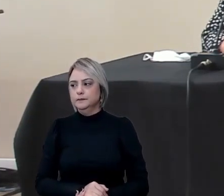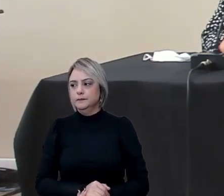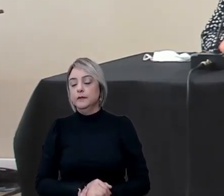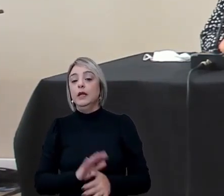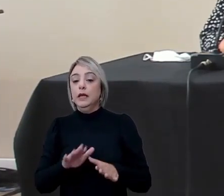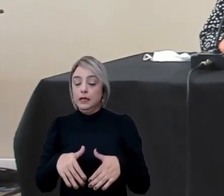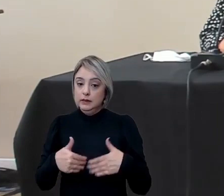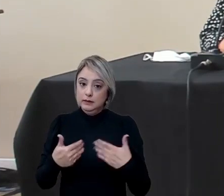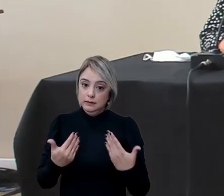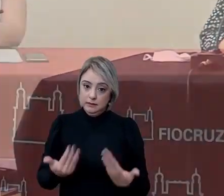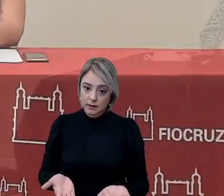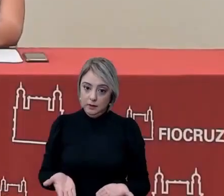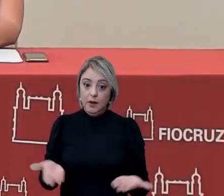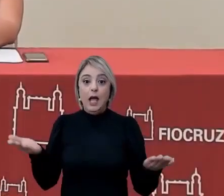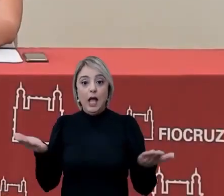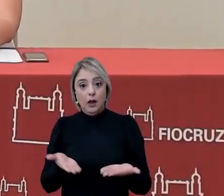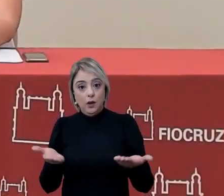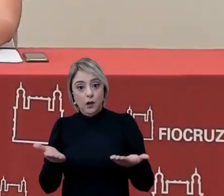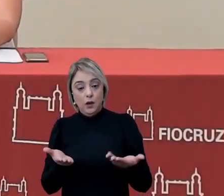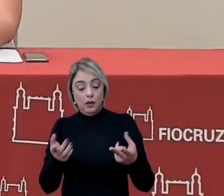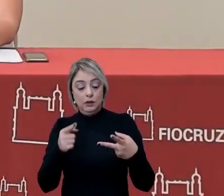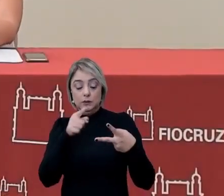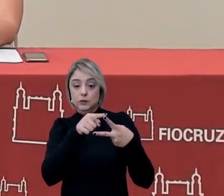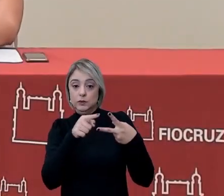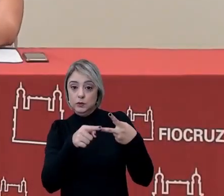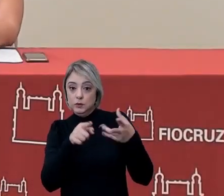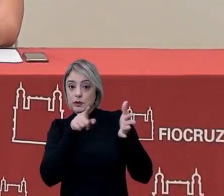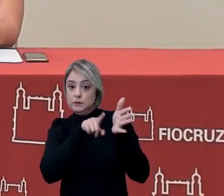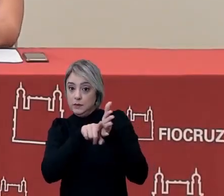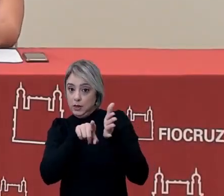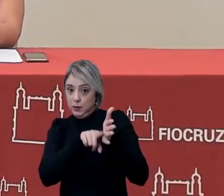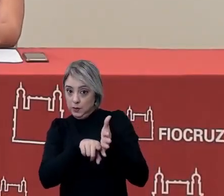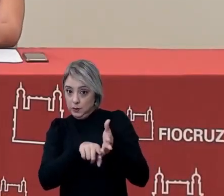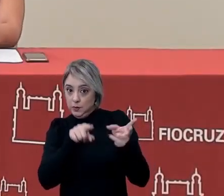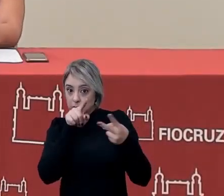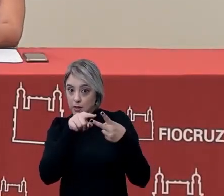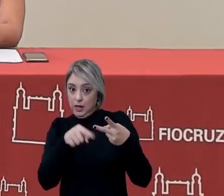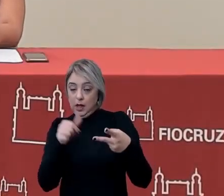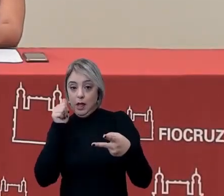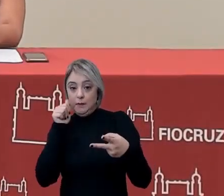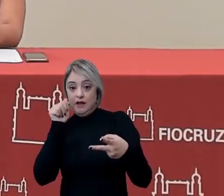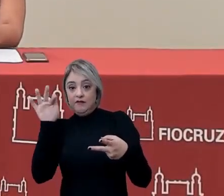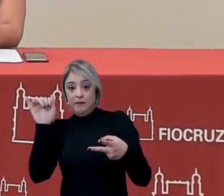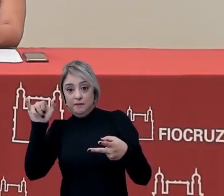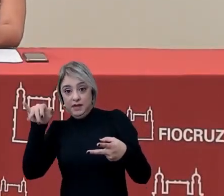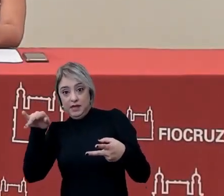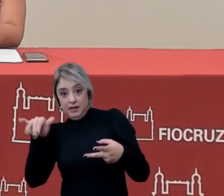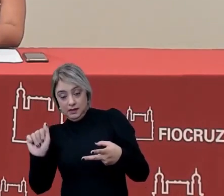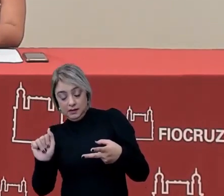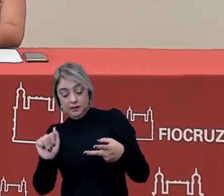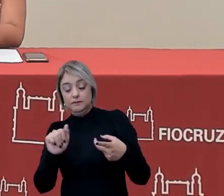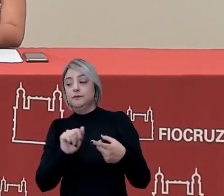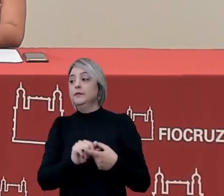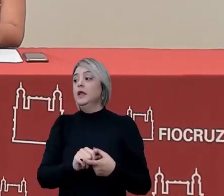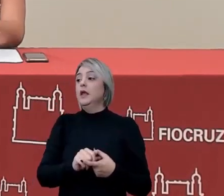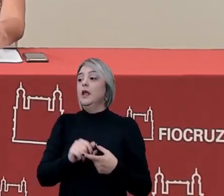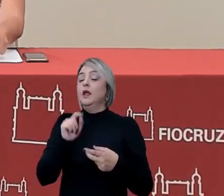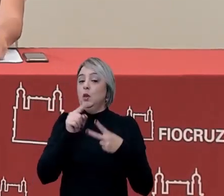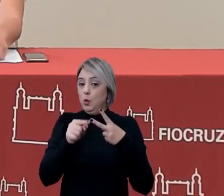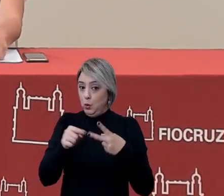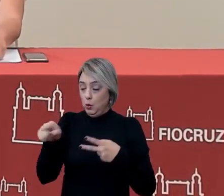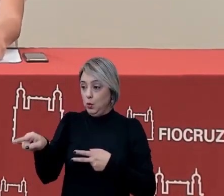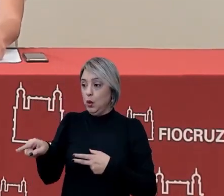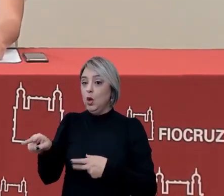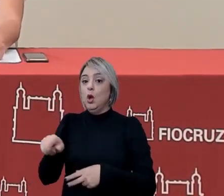então agora eu tenho duas perguntas que para a doutora Fabiana referente